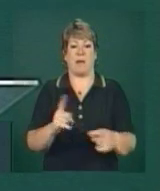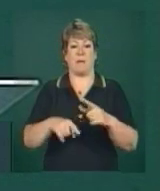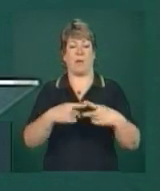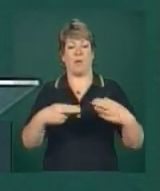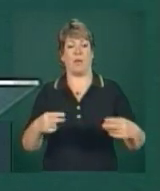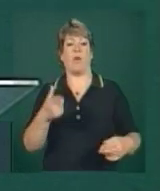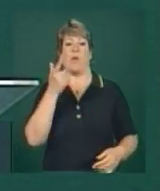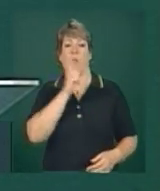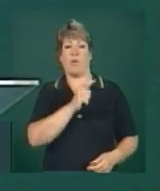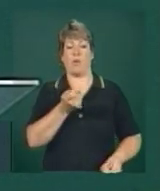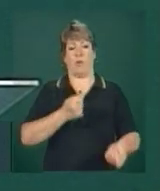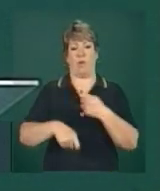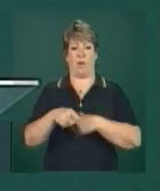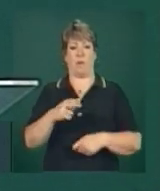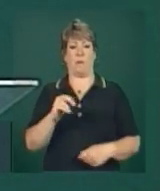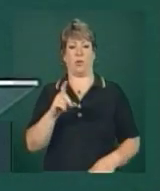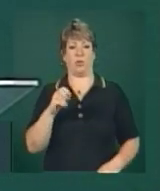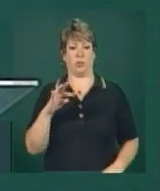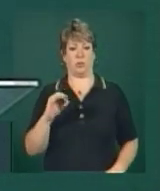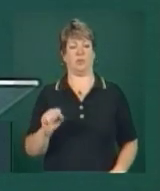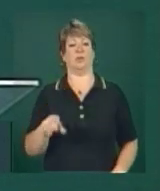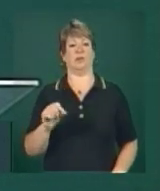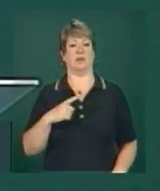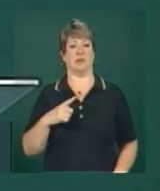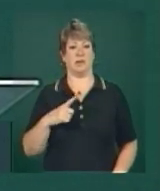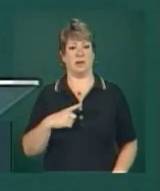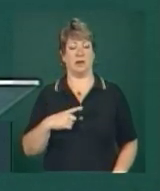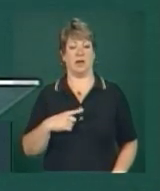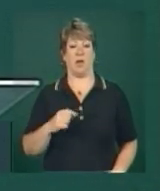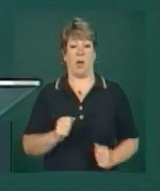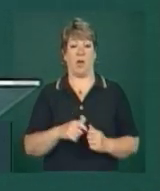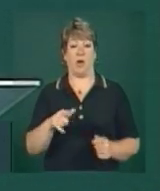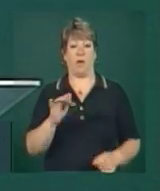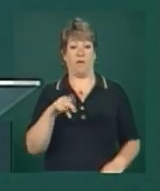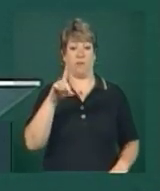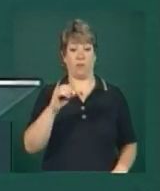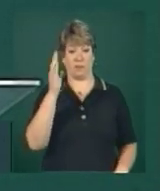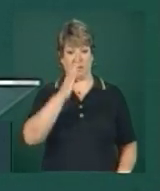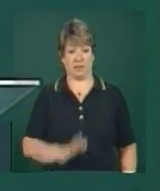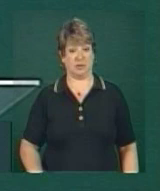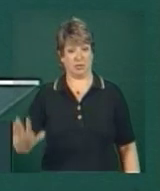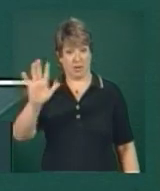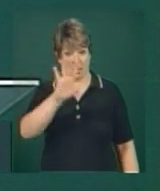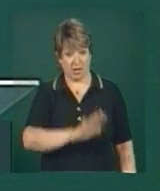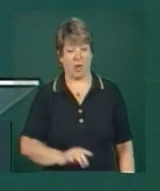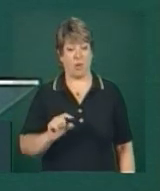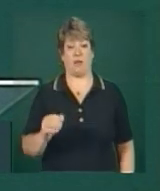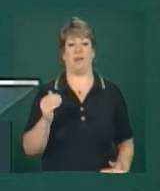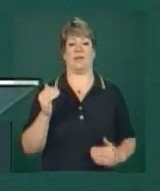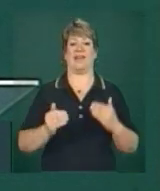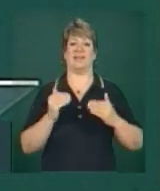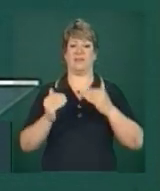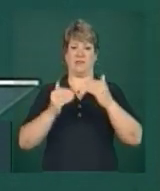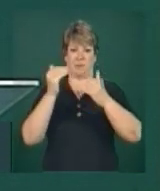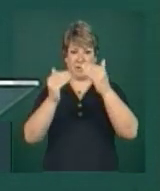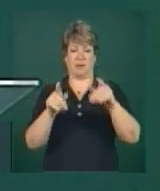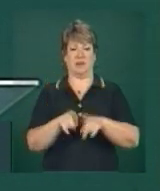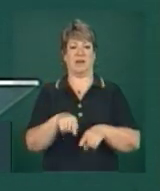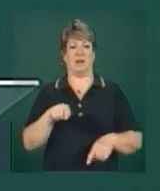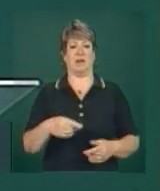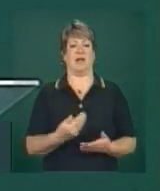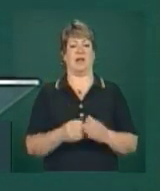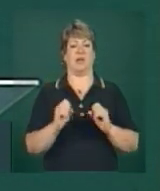comercializar produtos. através do Fundo Nacional, da parceria com o Fundo Nacional de Desenvolvimento da